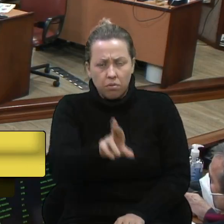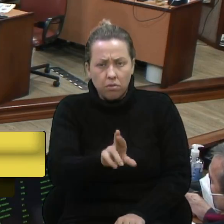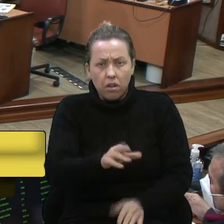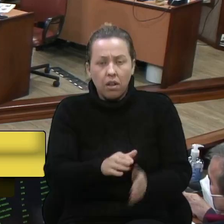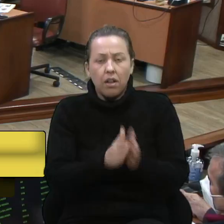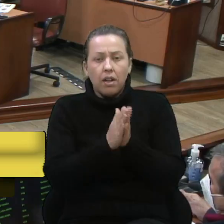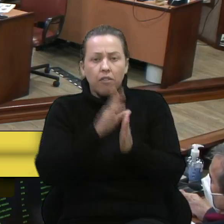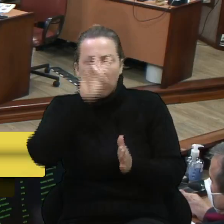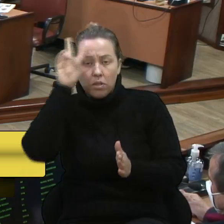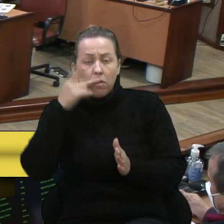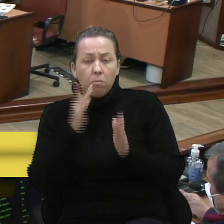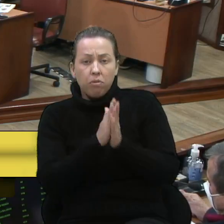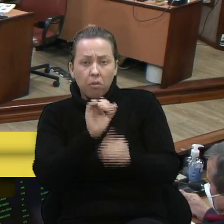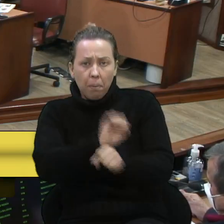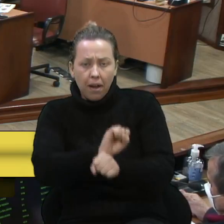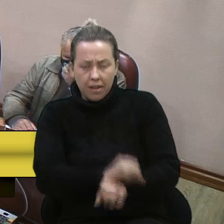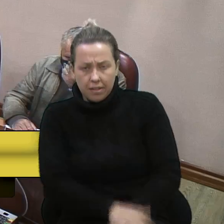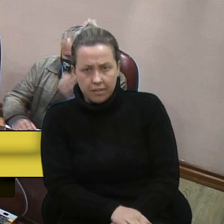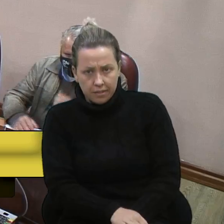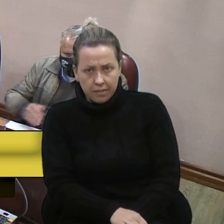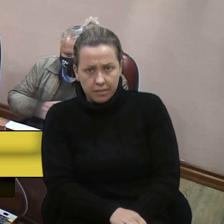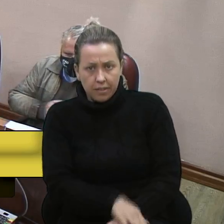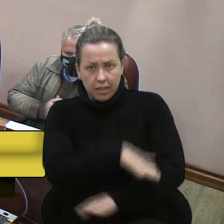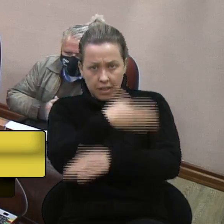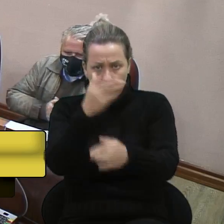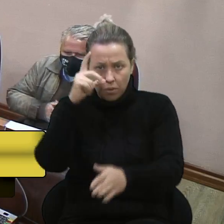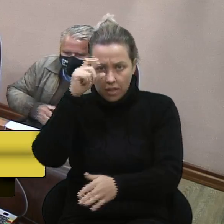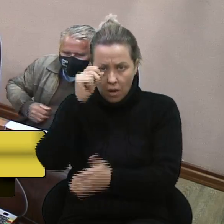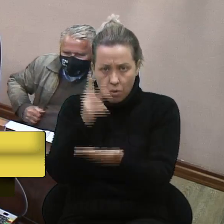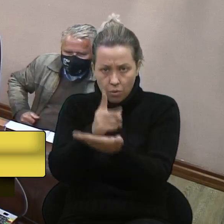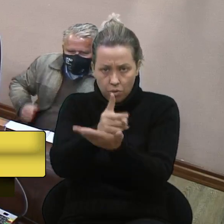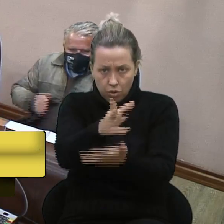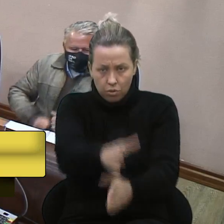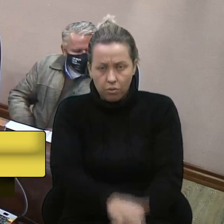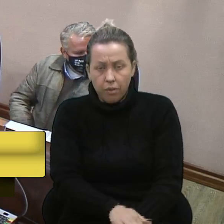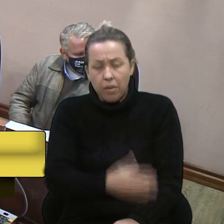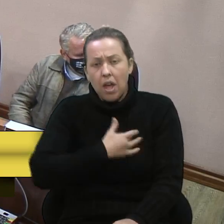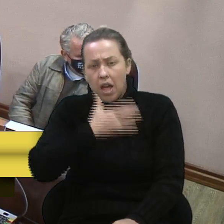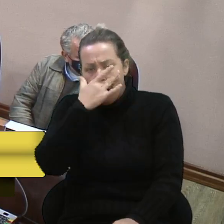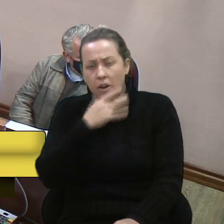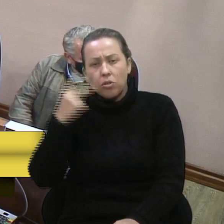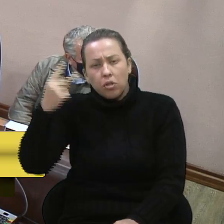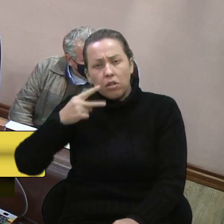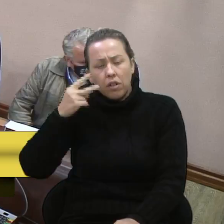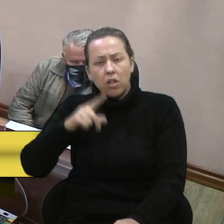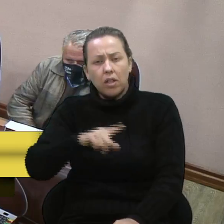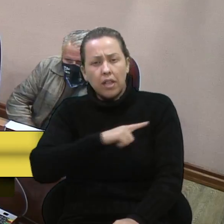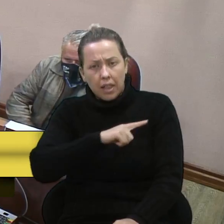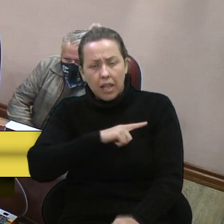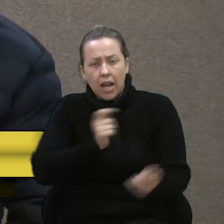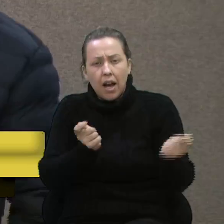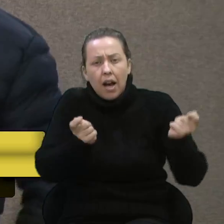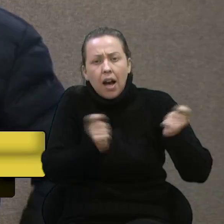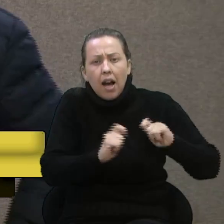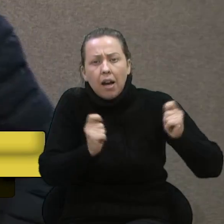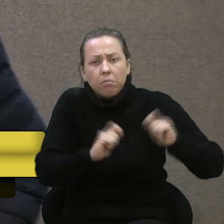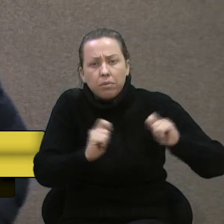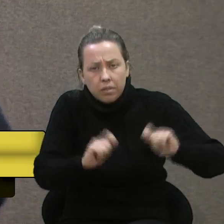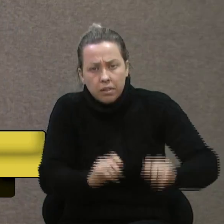favor. Então, senhor presidente, eu acho que o vereador terá a possibilidade de